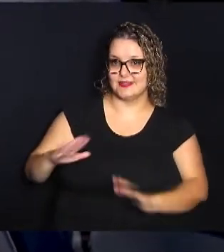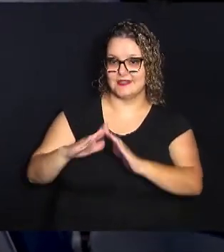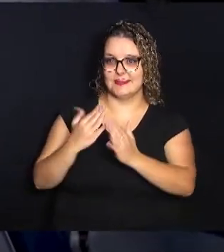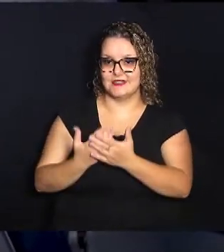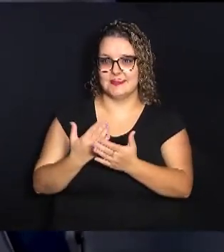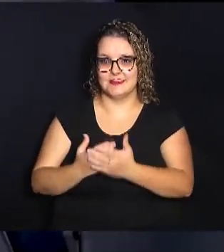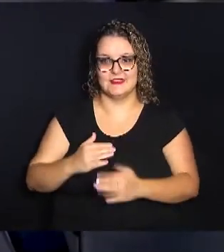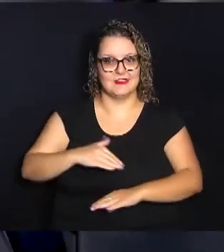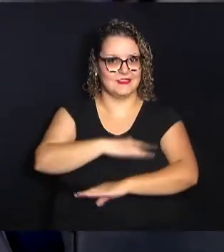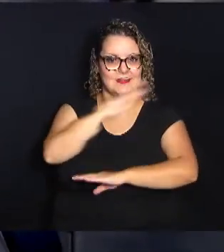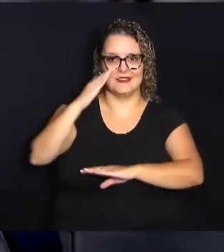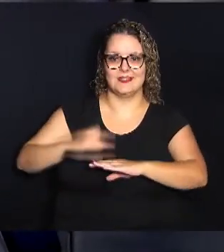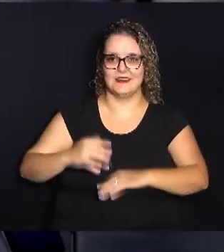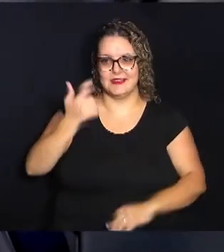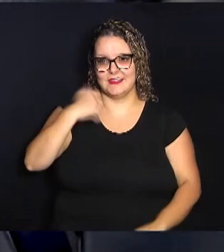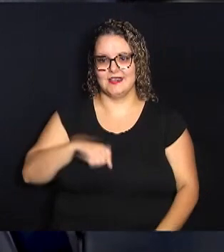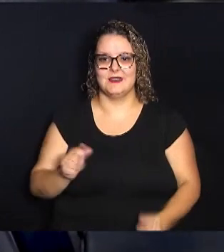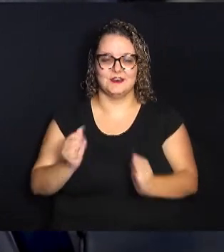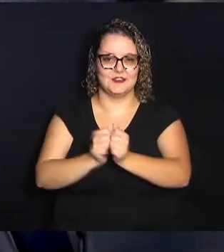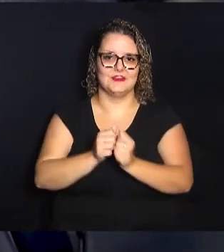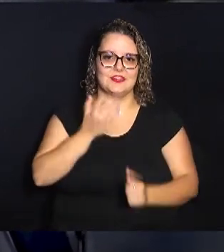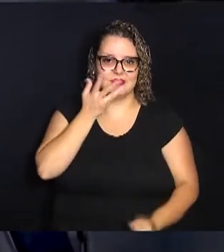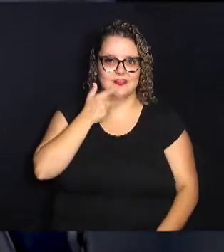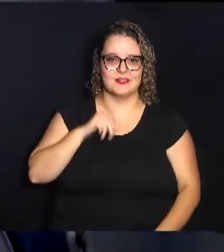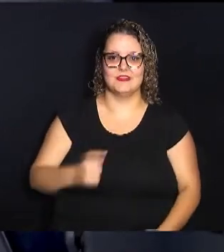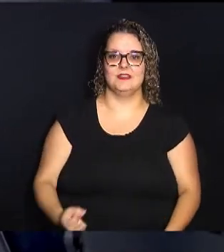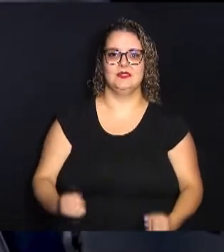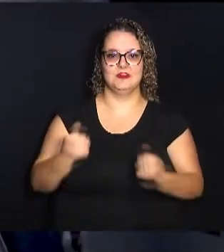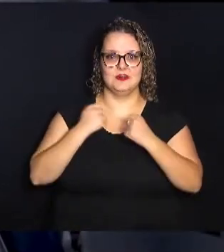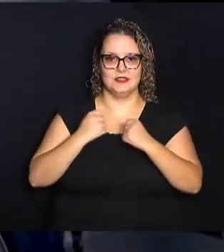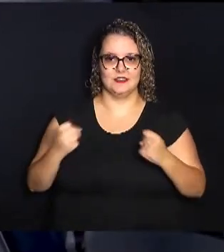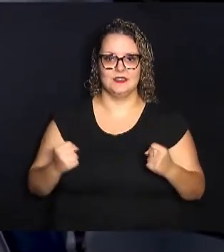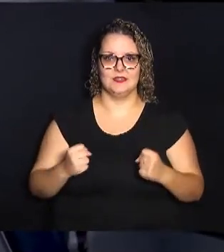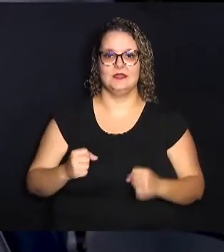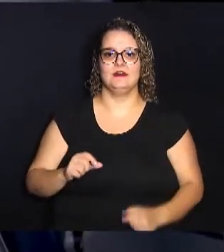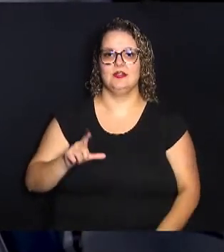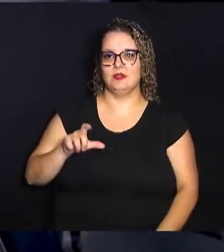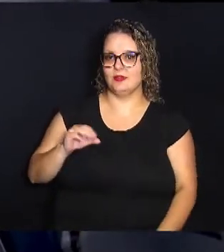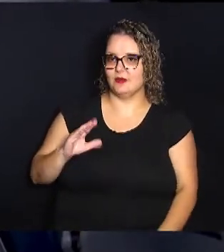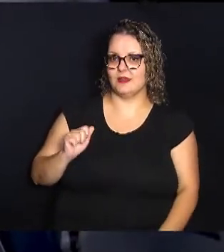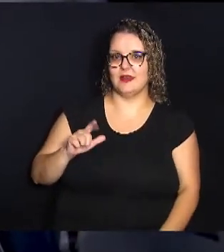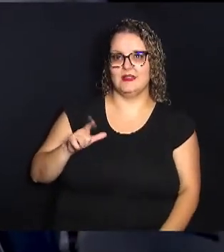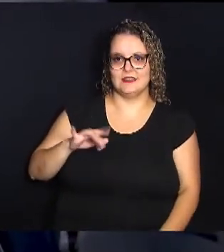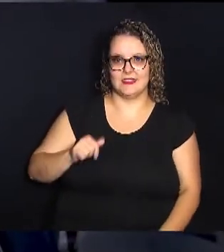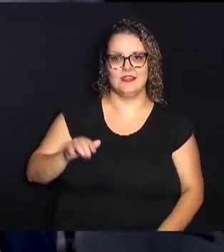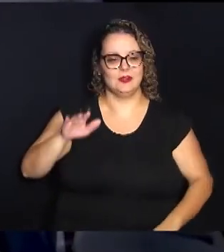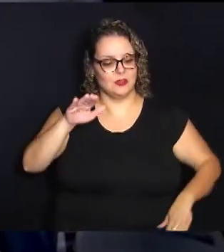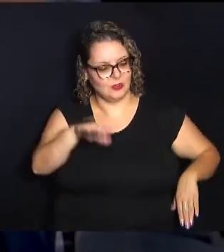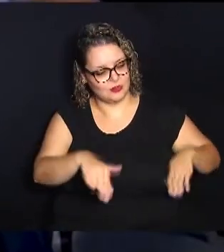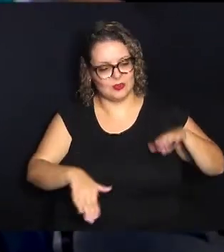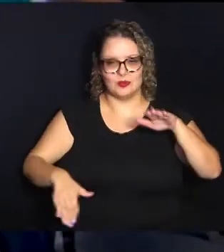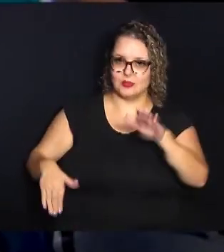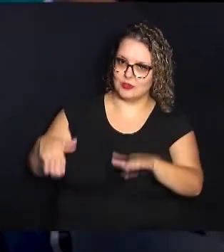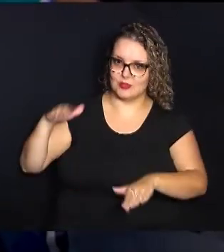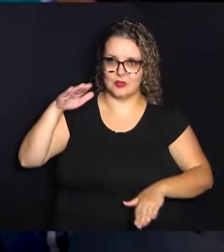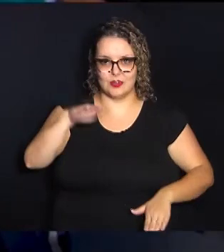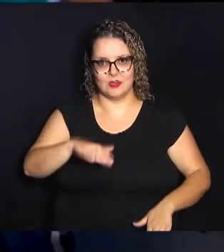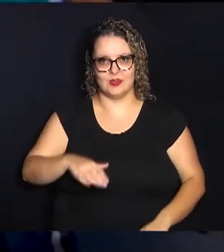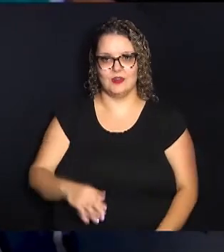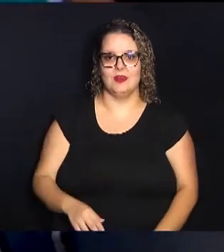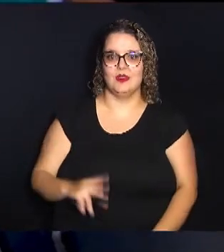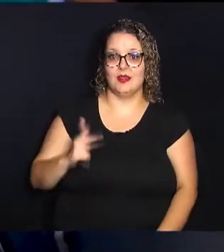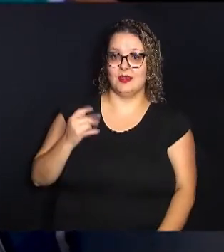de um tudo. Eu e as crianças aqui. Inicio com musculação, vou para a localizada, faço natação, faço a